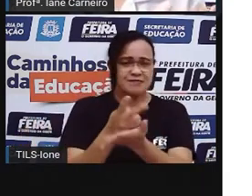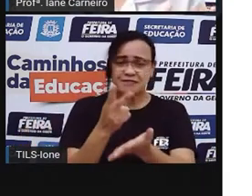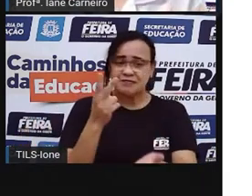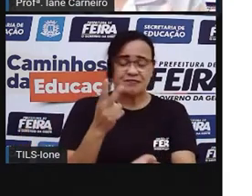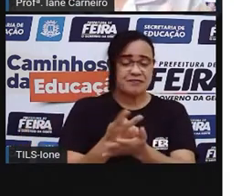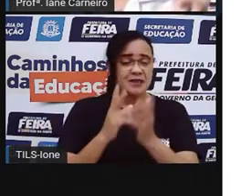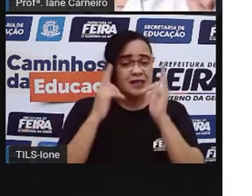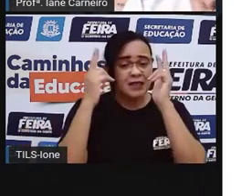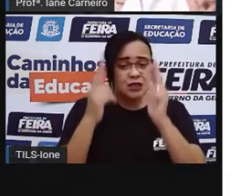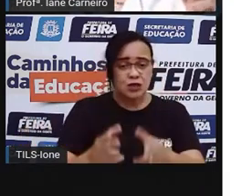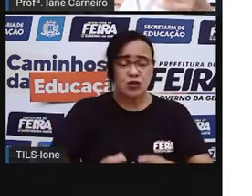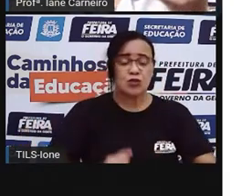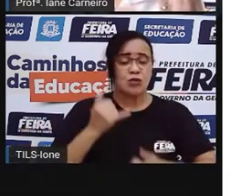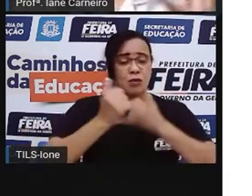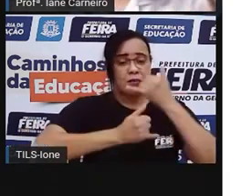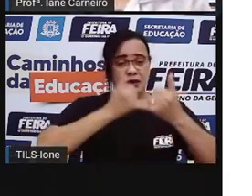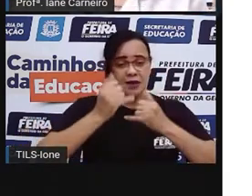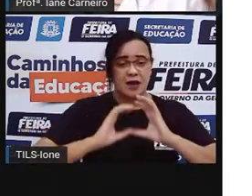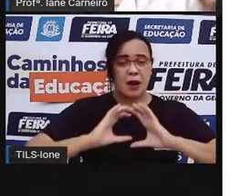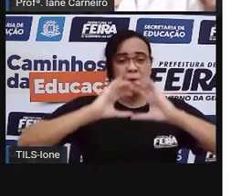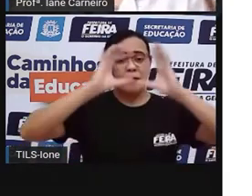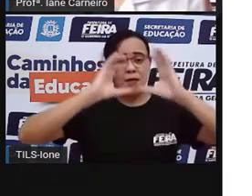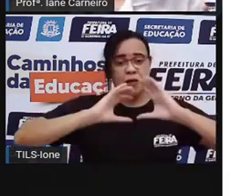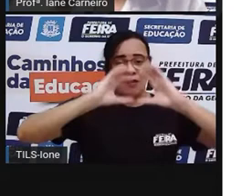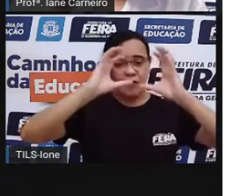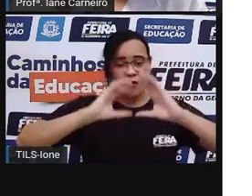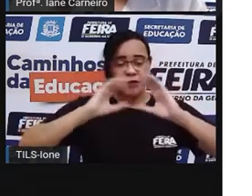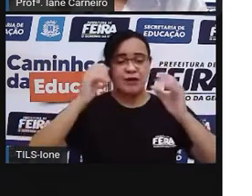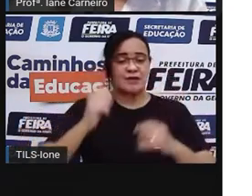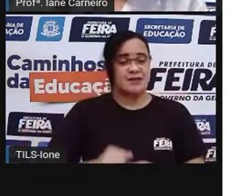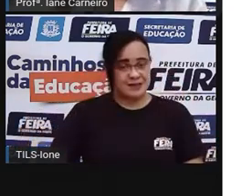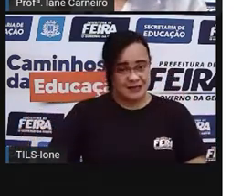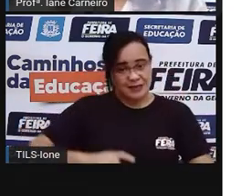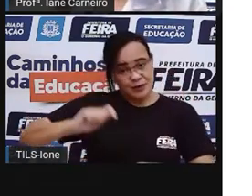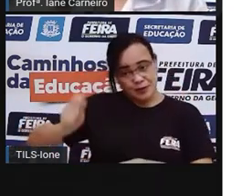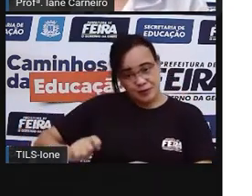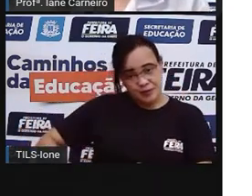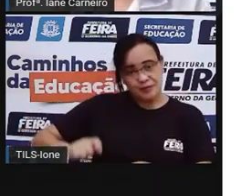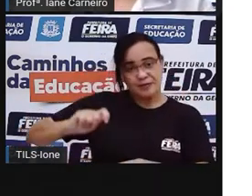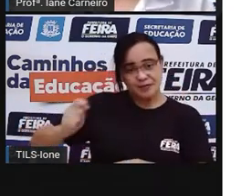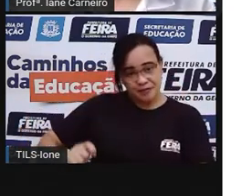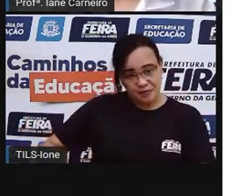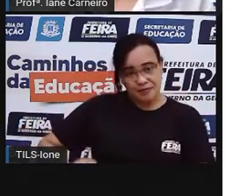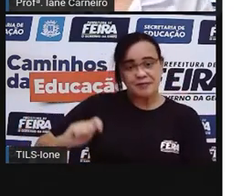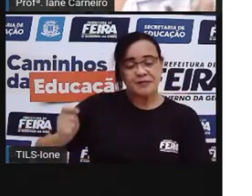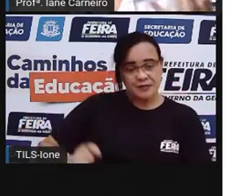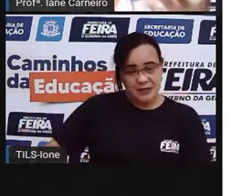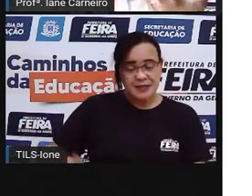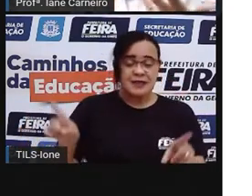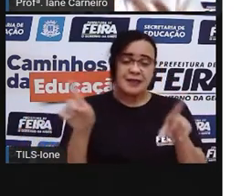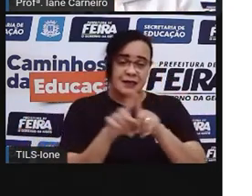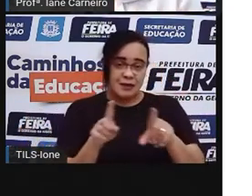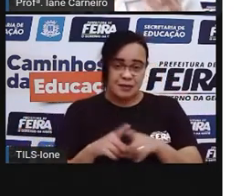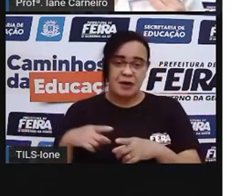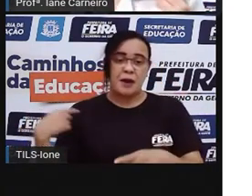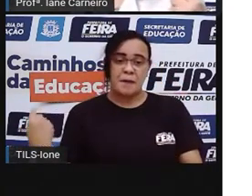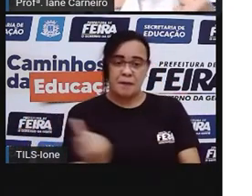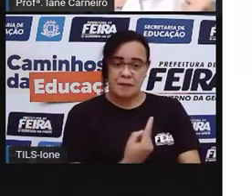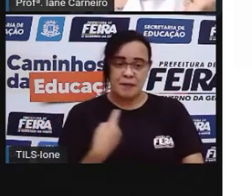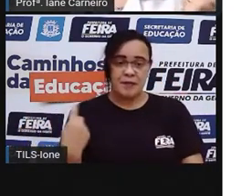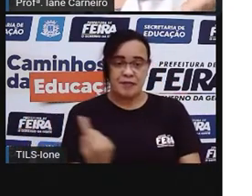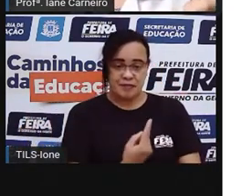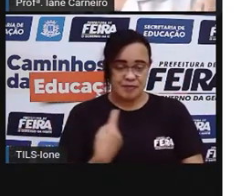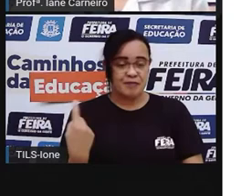A Pró colocou aqui bola. Como se brinca com bola. Como se brinca com papagaio. Tem lugar que se chama papagaio, que é pipa.